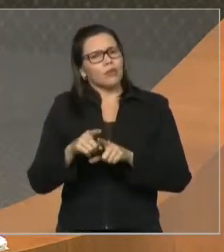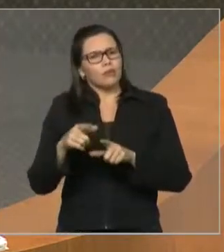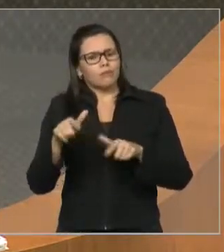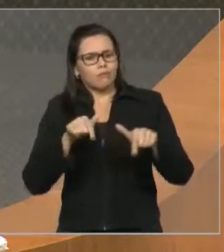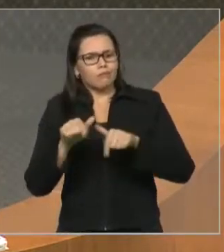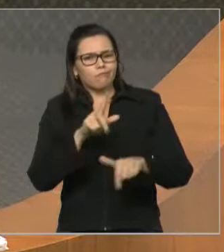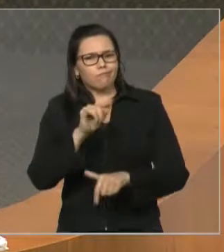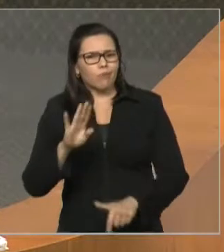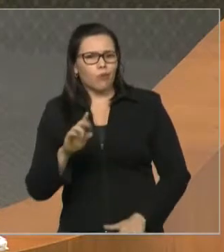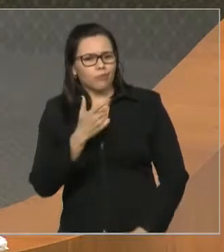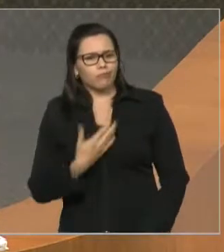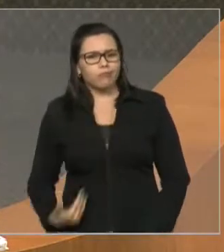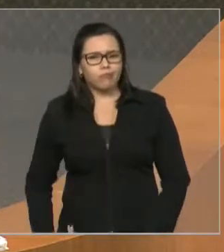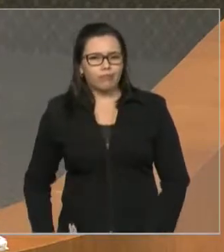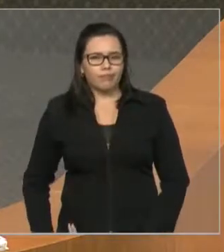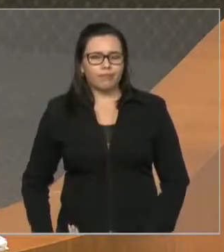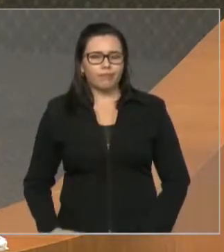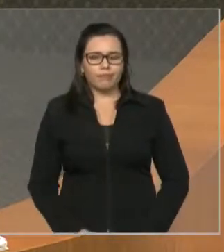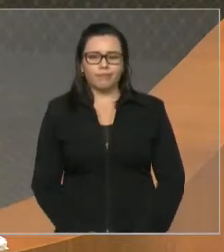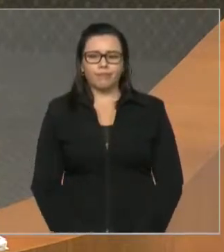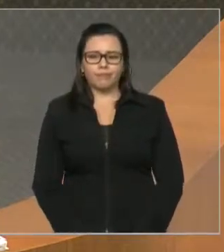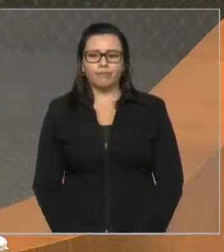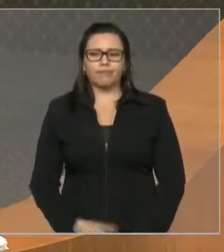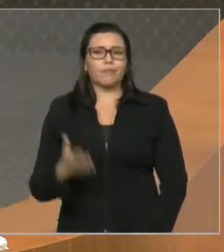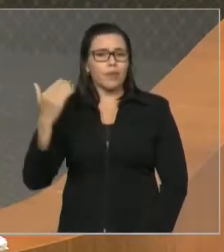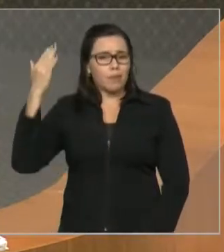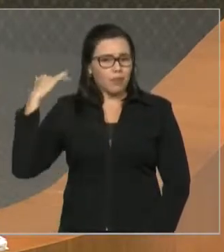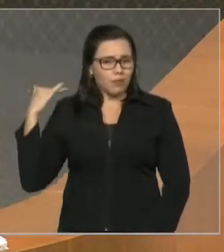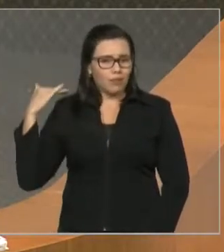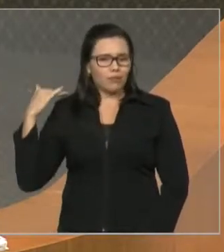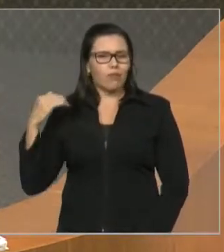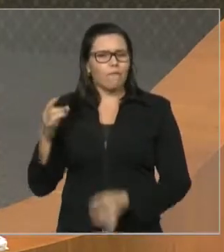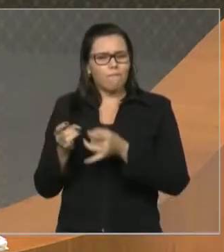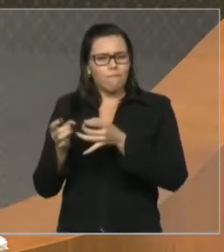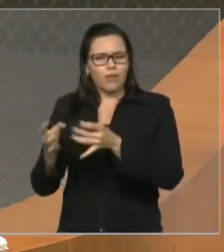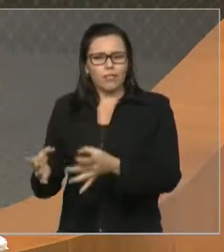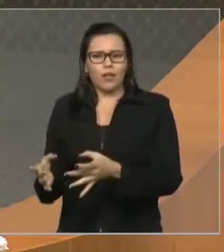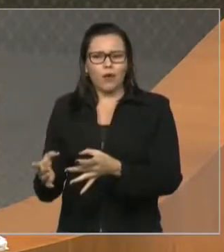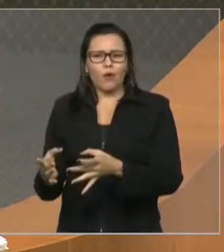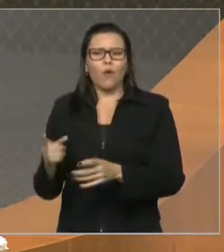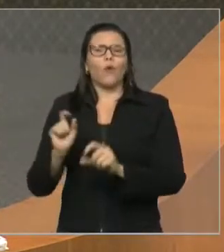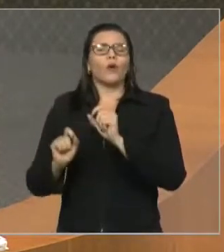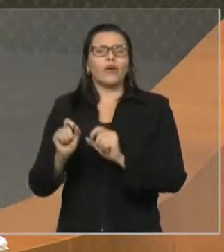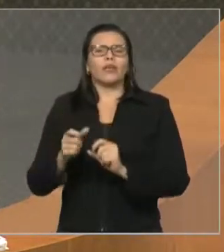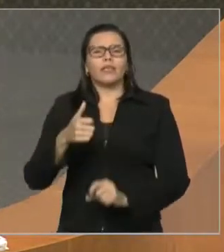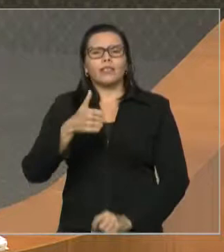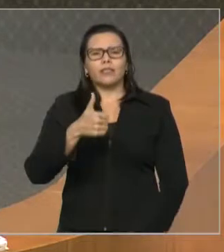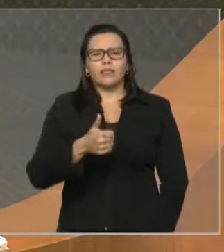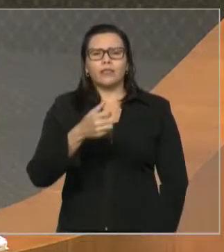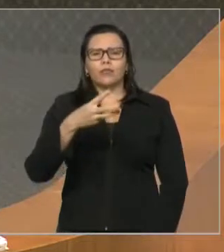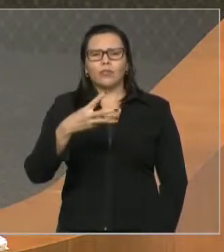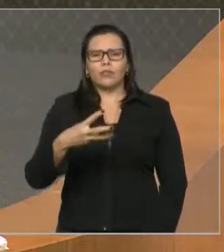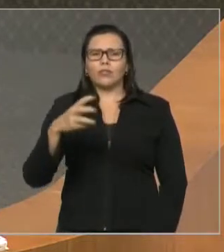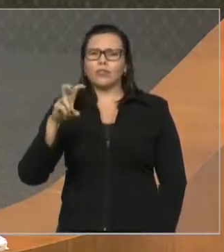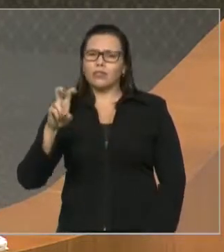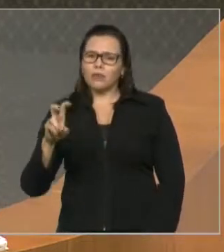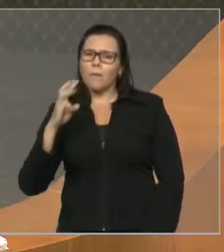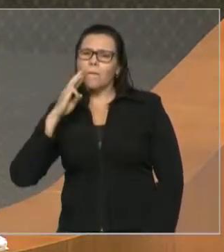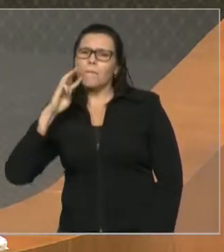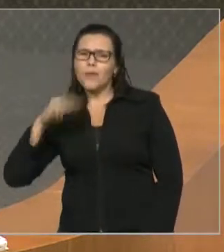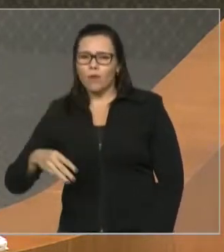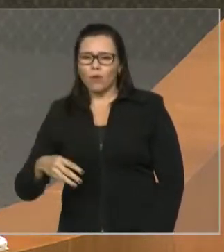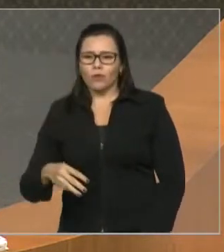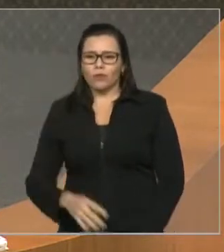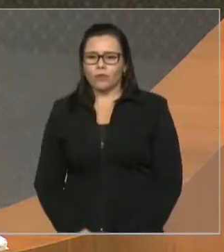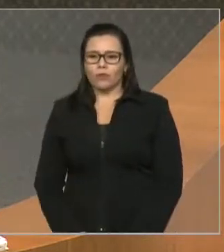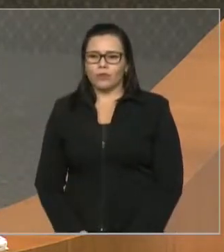coisa. Da vez passada, ele botou para alienação de bens 135 milhões de reais. O senhor sabe quanto arrecadou?